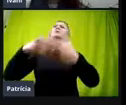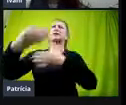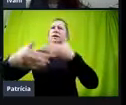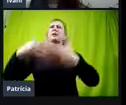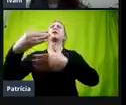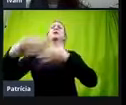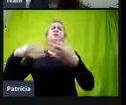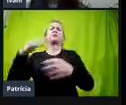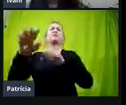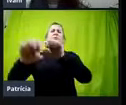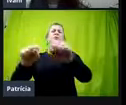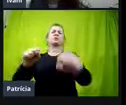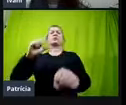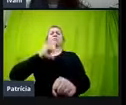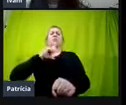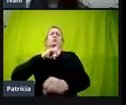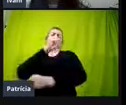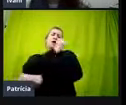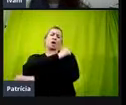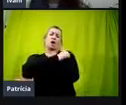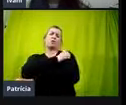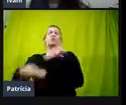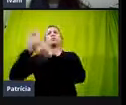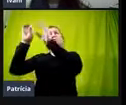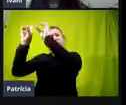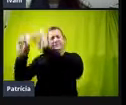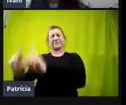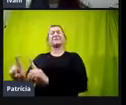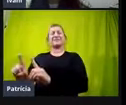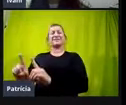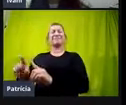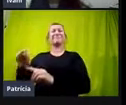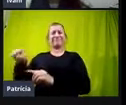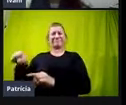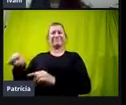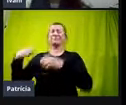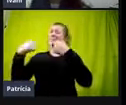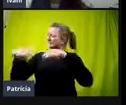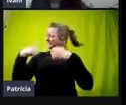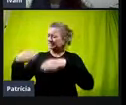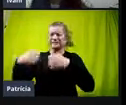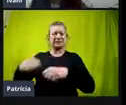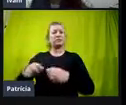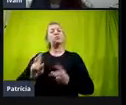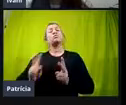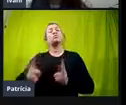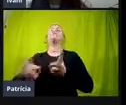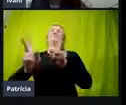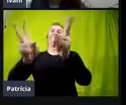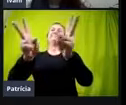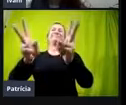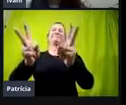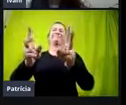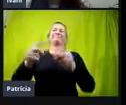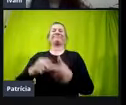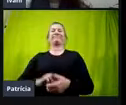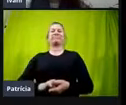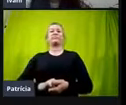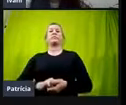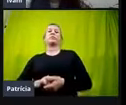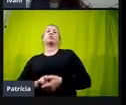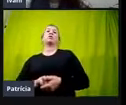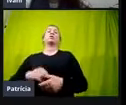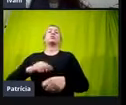quando você tem alunos com deficiência na escola, ele se faz necessário, né? Se faz necessário com que a gente converse, né?